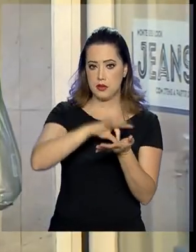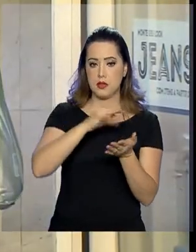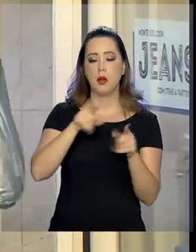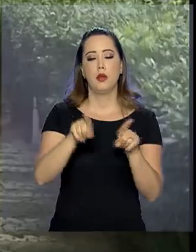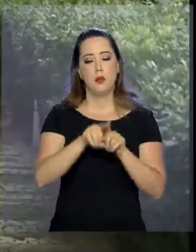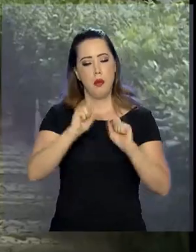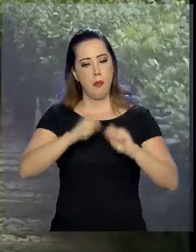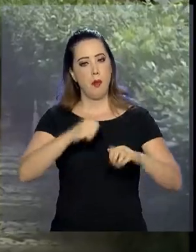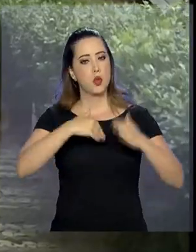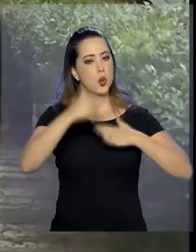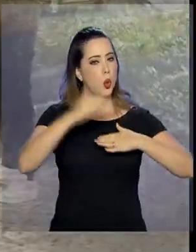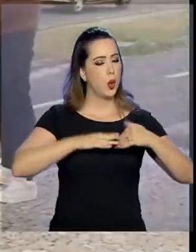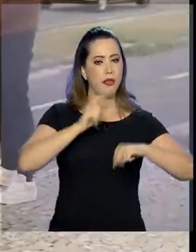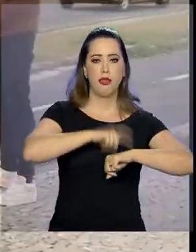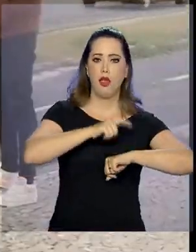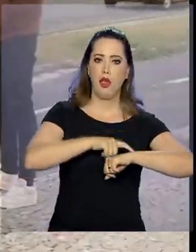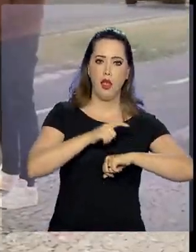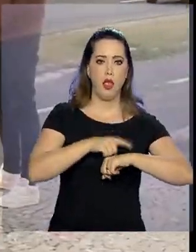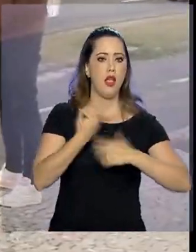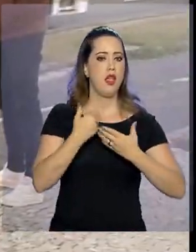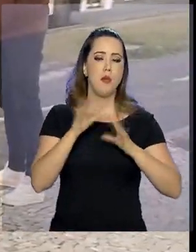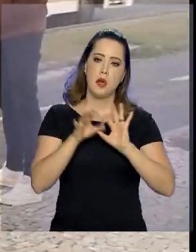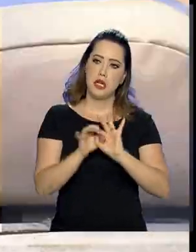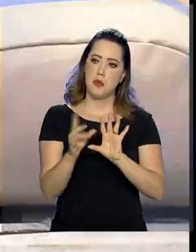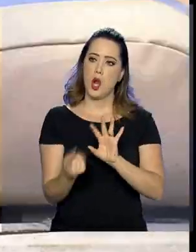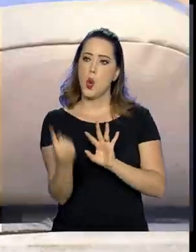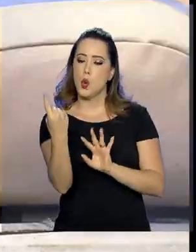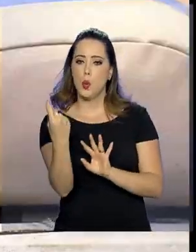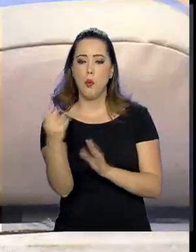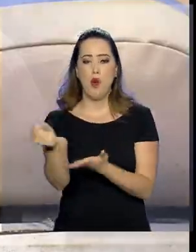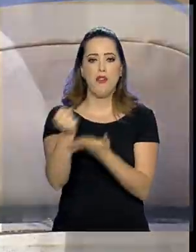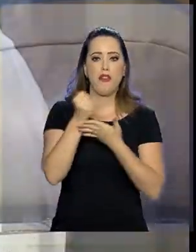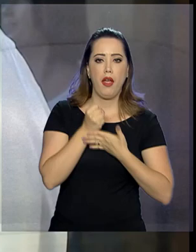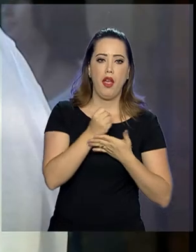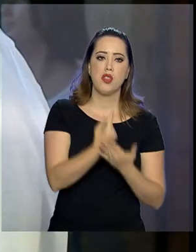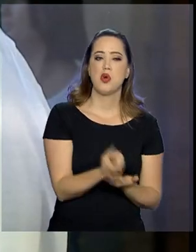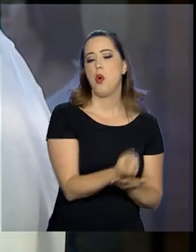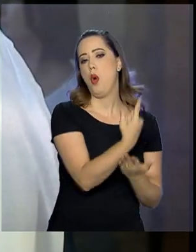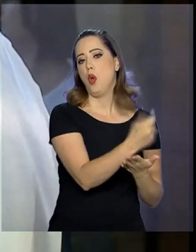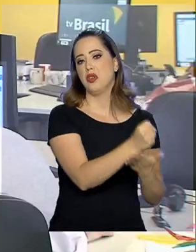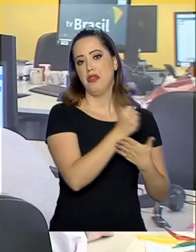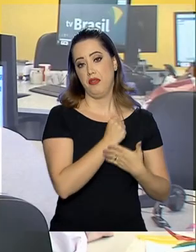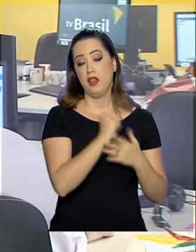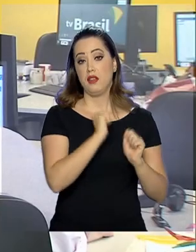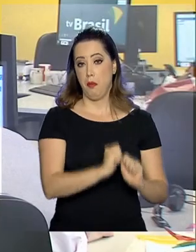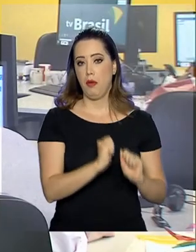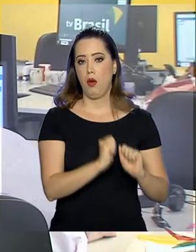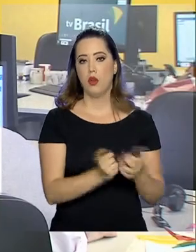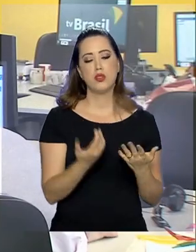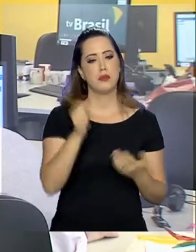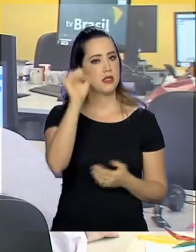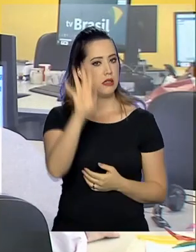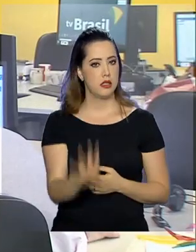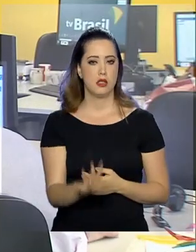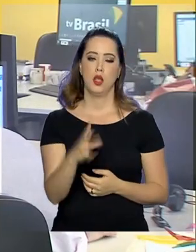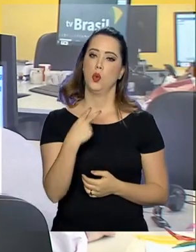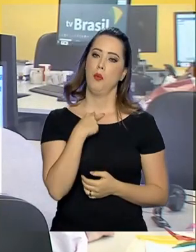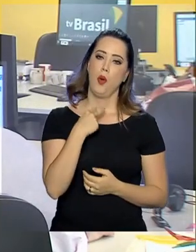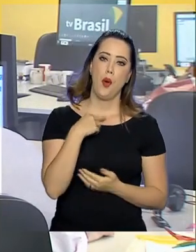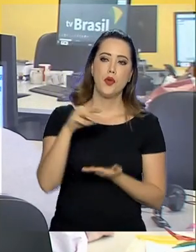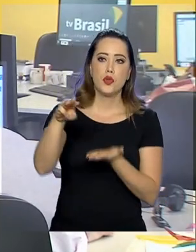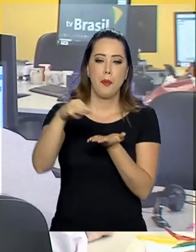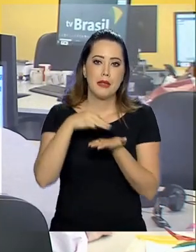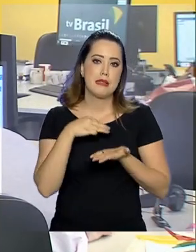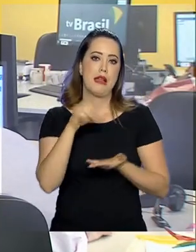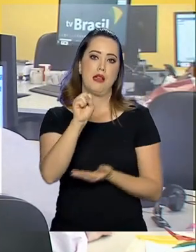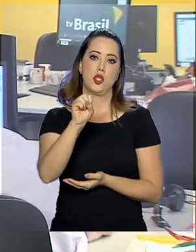tempo, desbloquear uma ou mais prestadoras se quiser voltar a receber as ligações. Essa lista não vale para bloquear mensagens